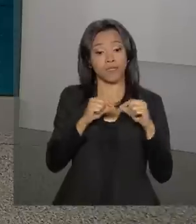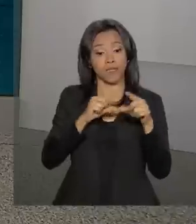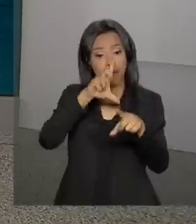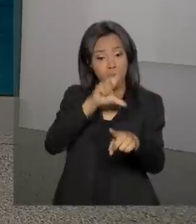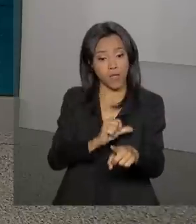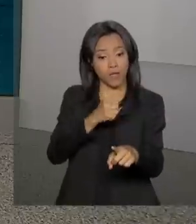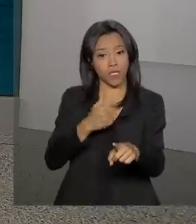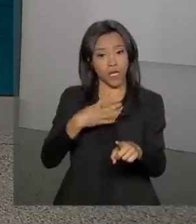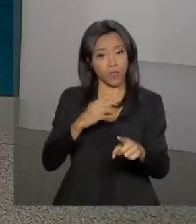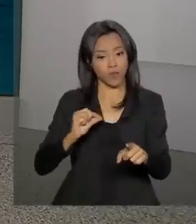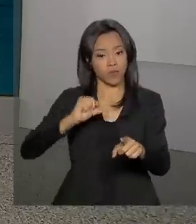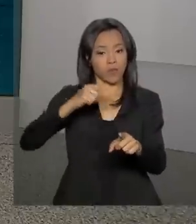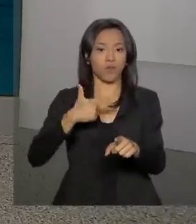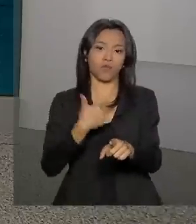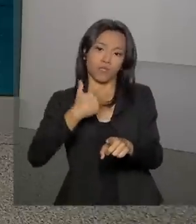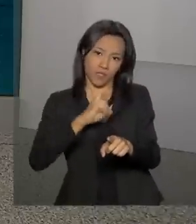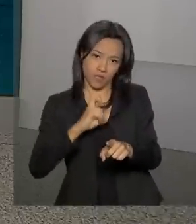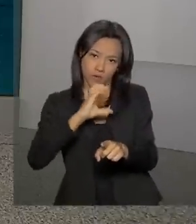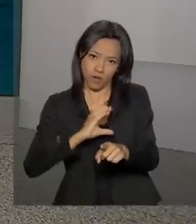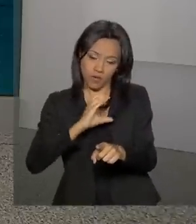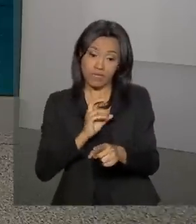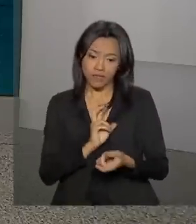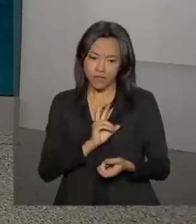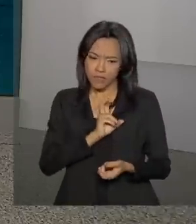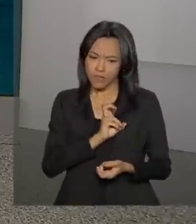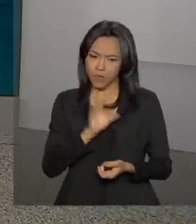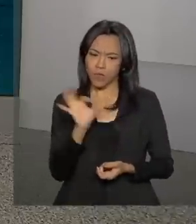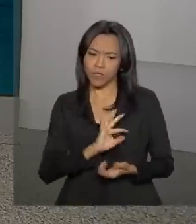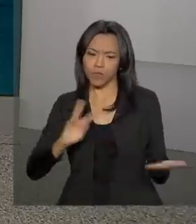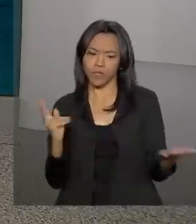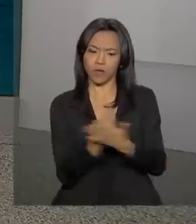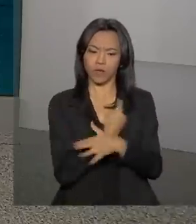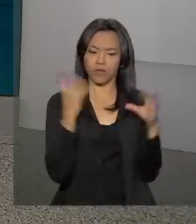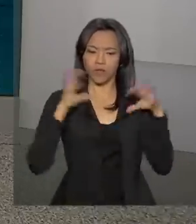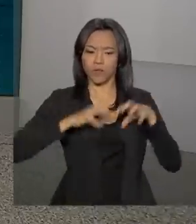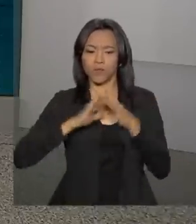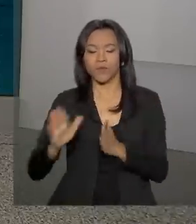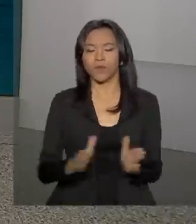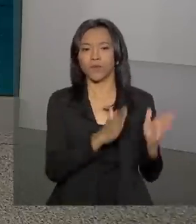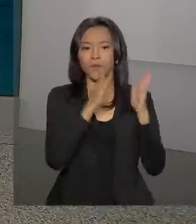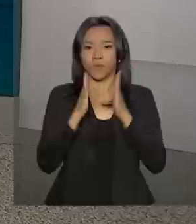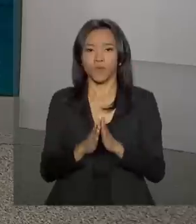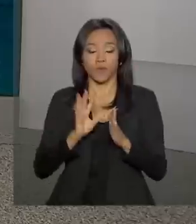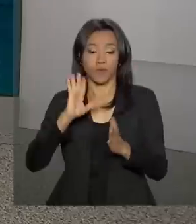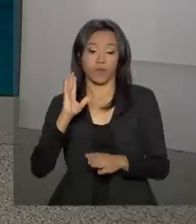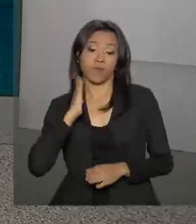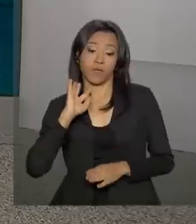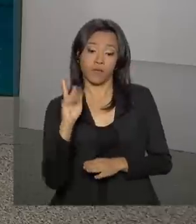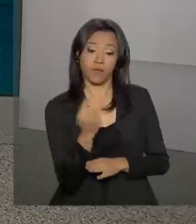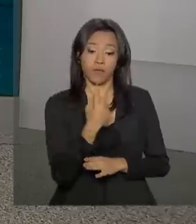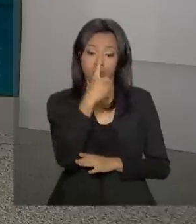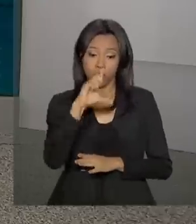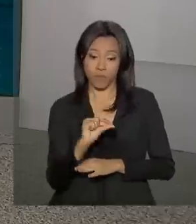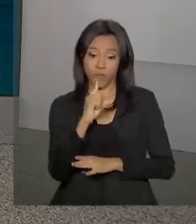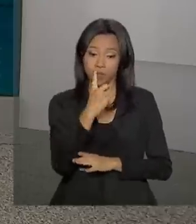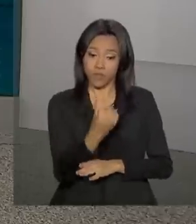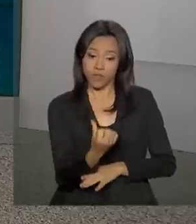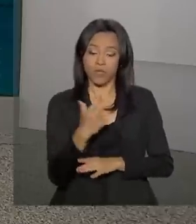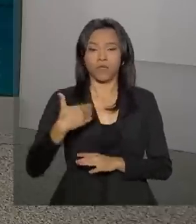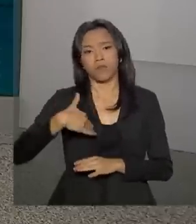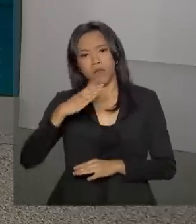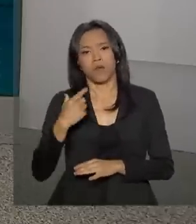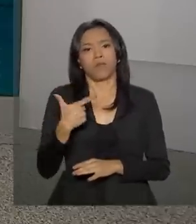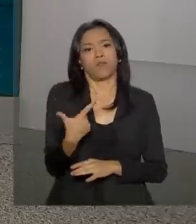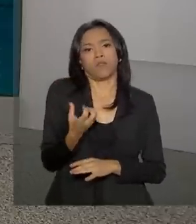mínima de 14, máxima de 25 graus, 5% de possibilidade de chuva. Belo Horizonte, mínima de 16, máxima de 26